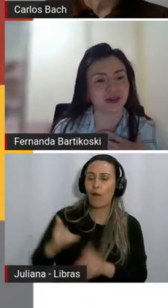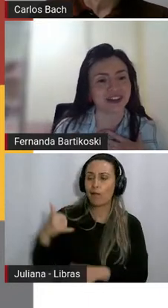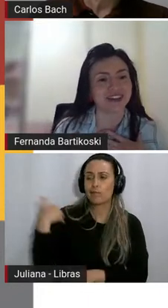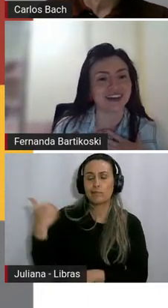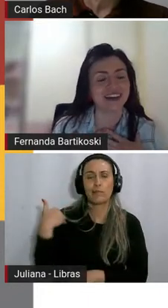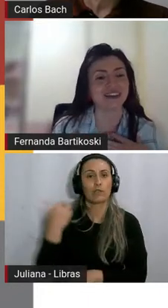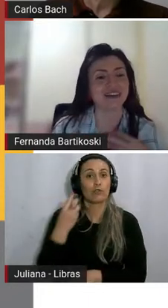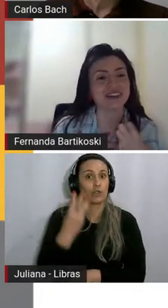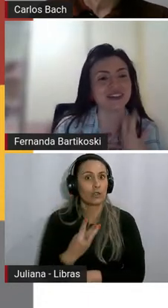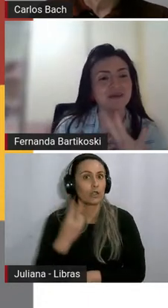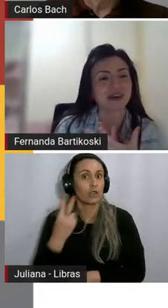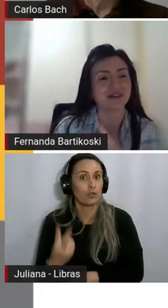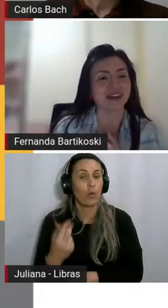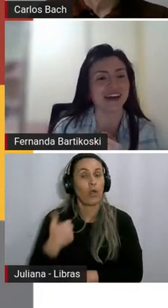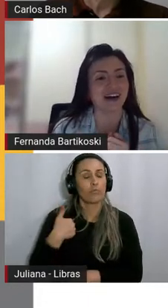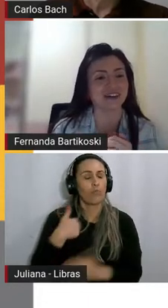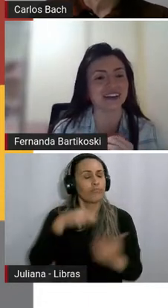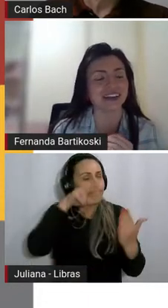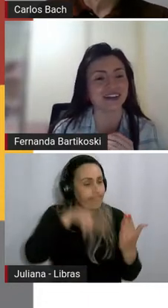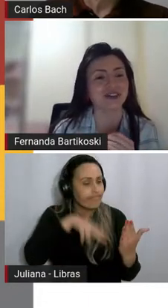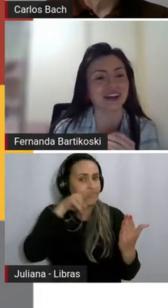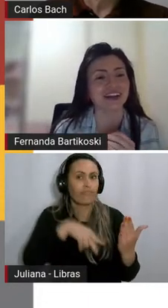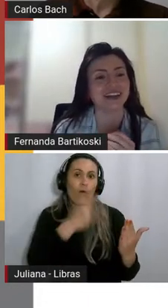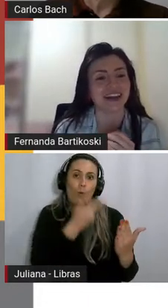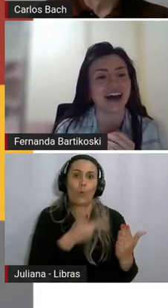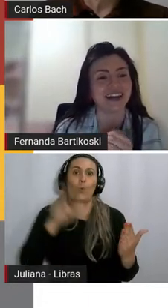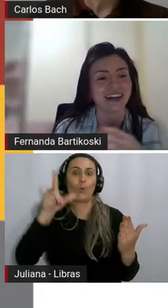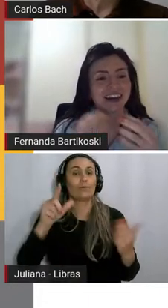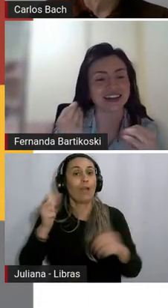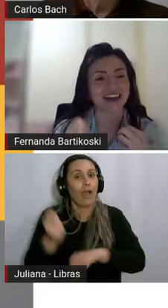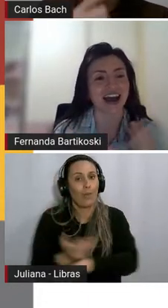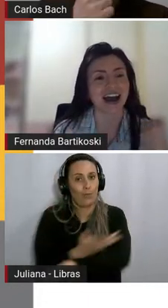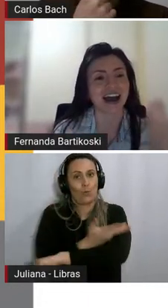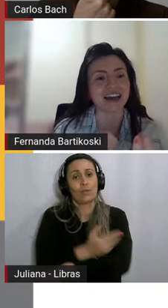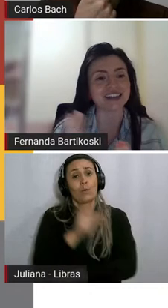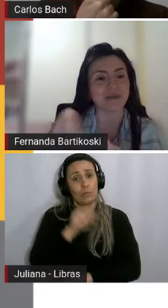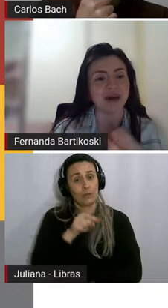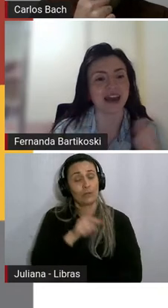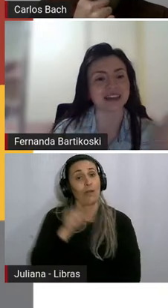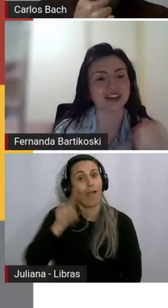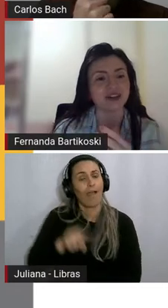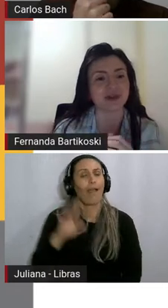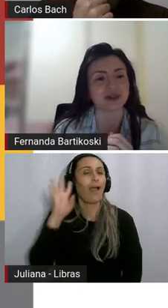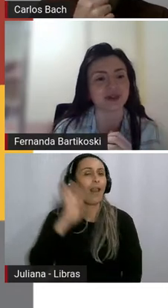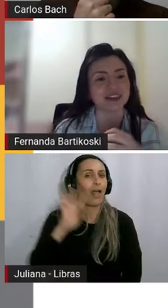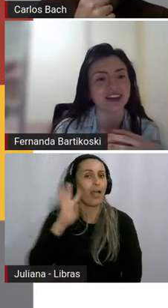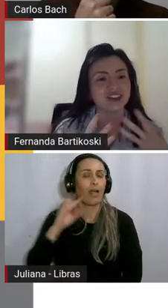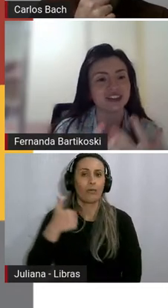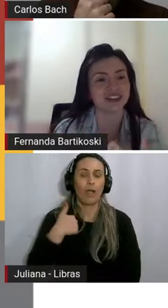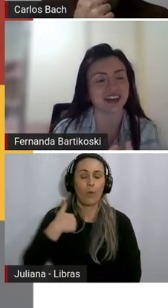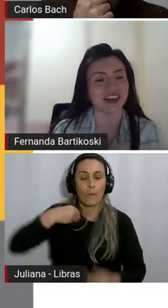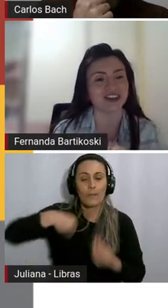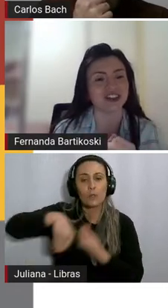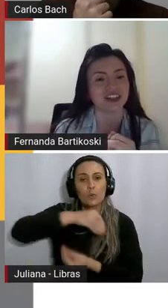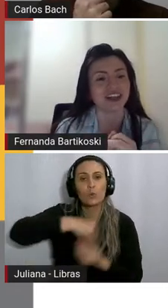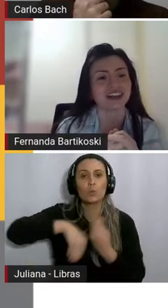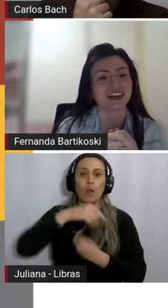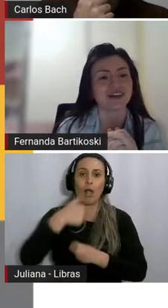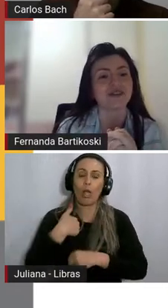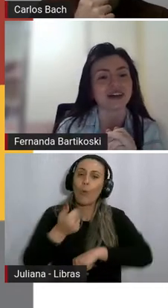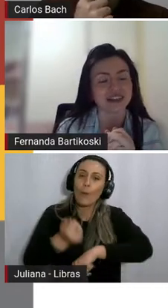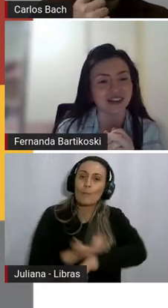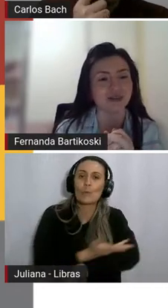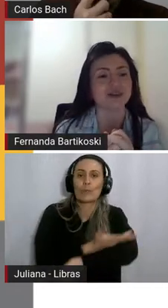emoções. Então, isso também é o legal da leitura literária, né? Essa mesta de emoções que a gente sente